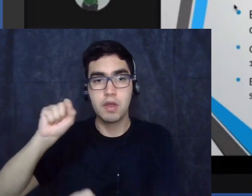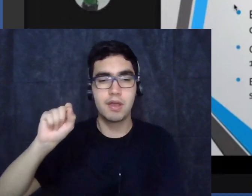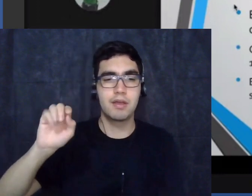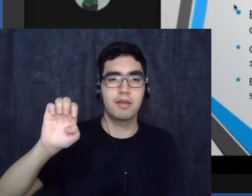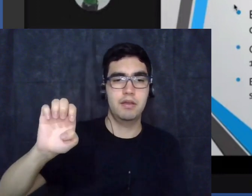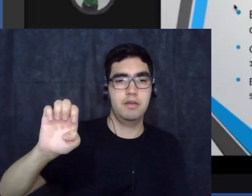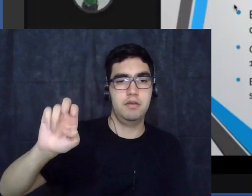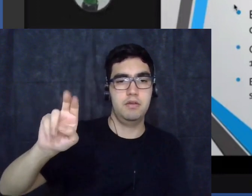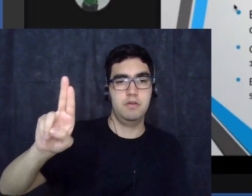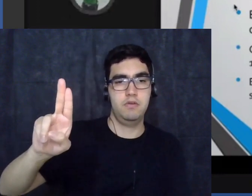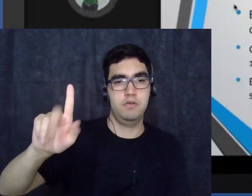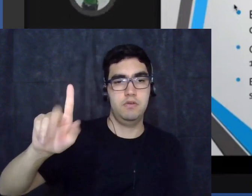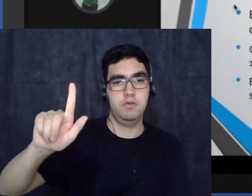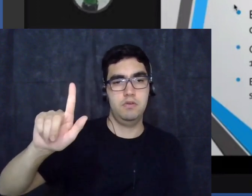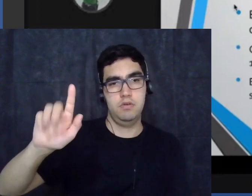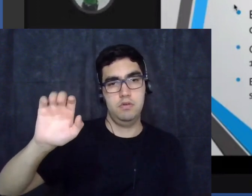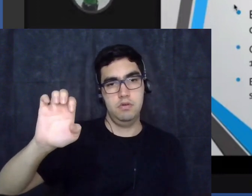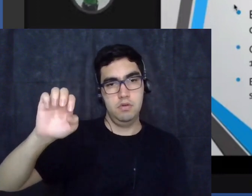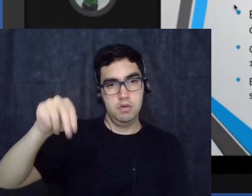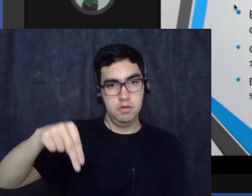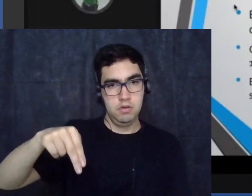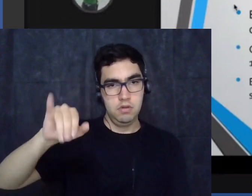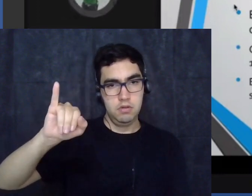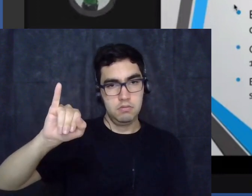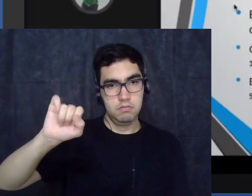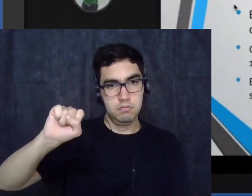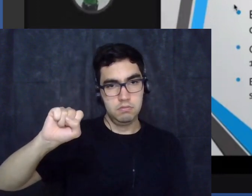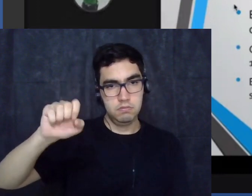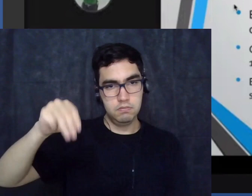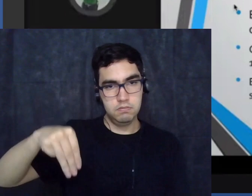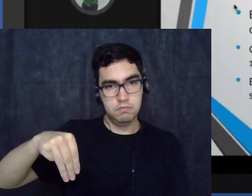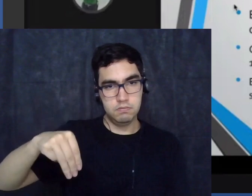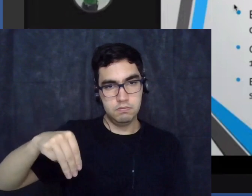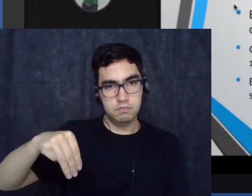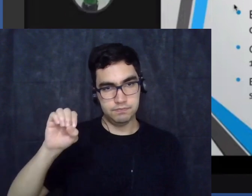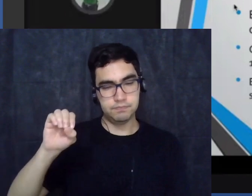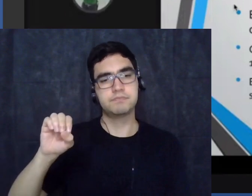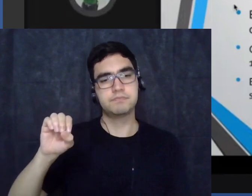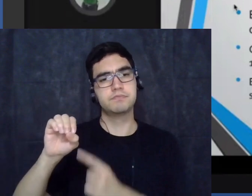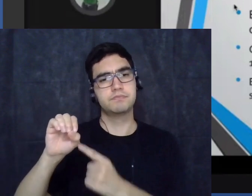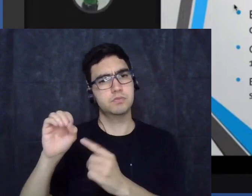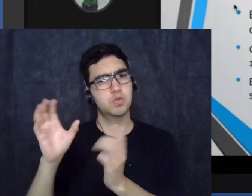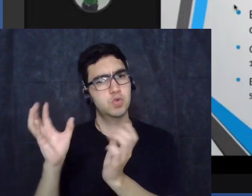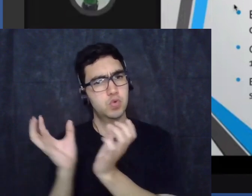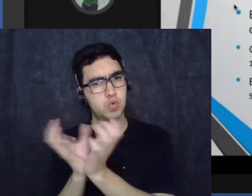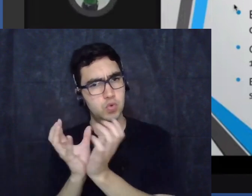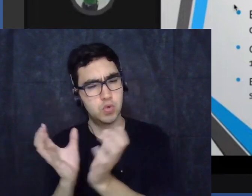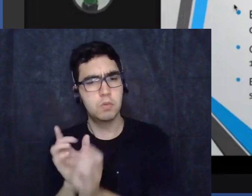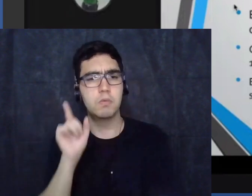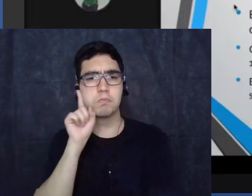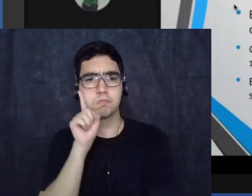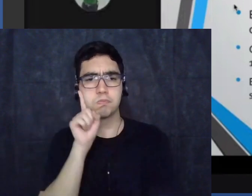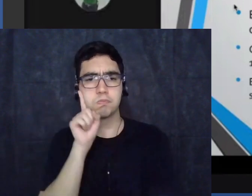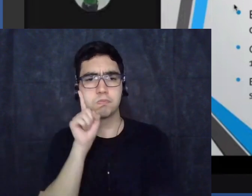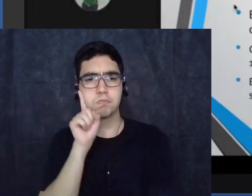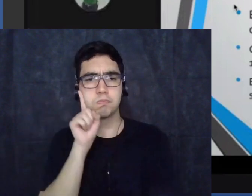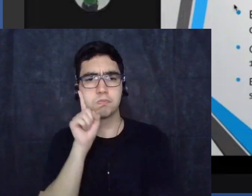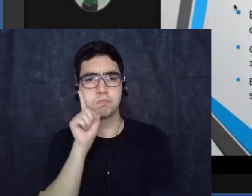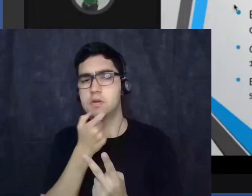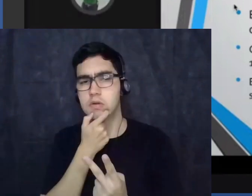que aqueles eugenistas americanos britânicos franceses italianos